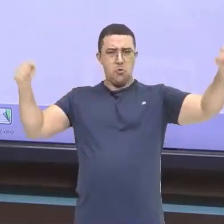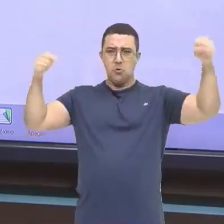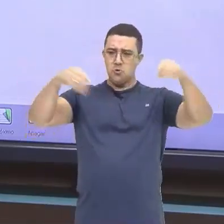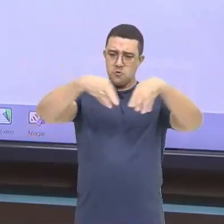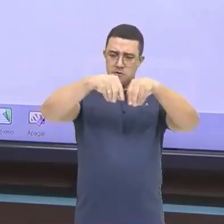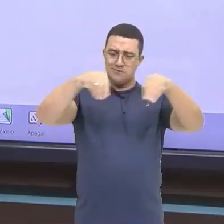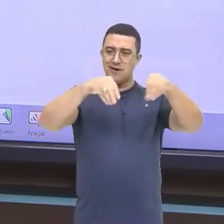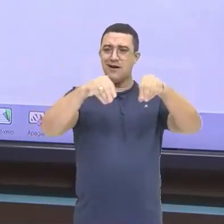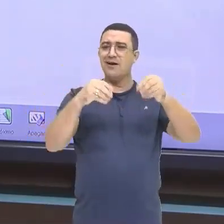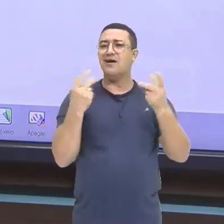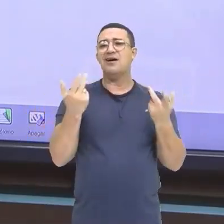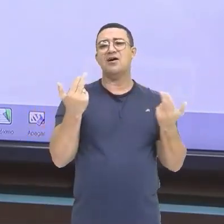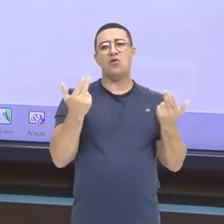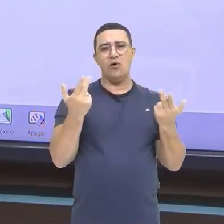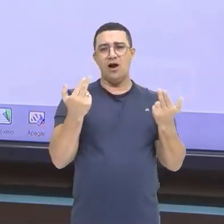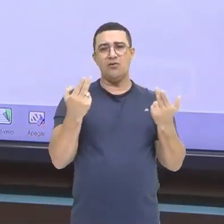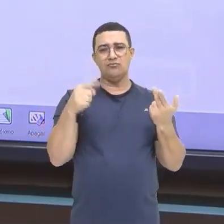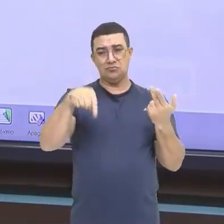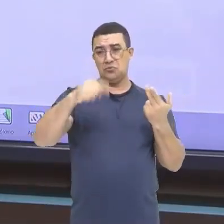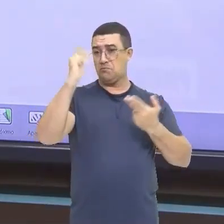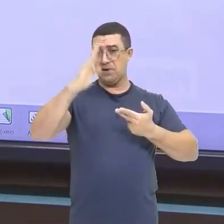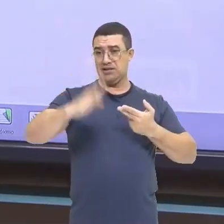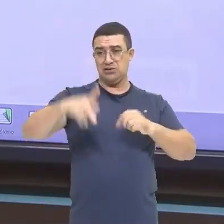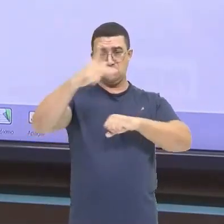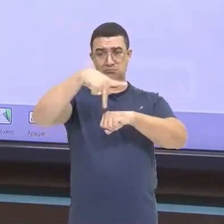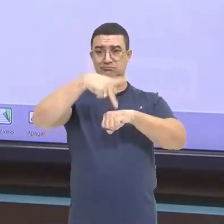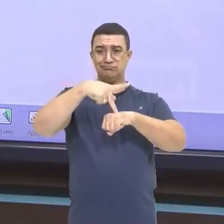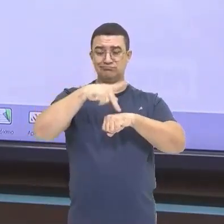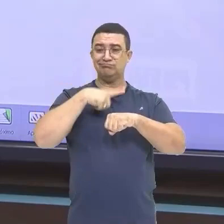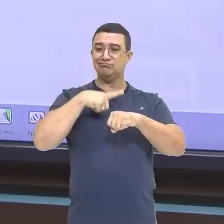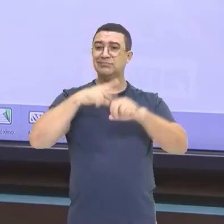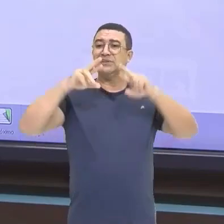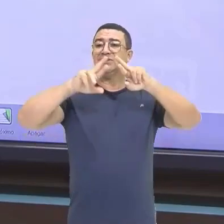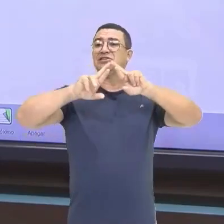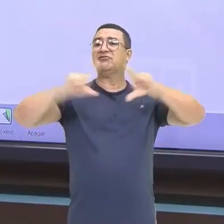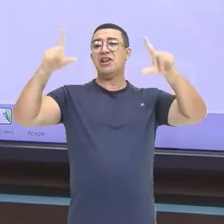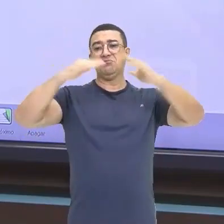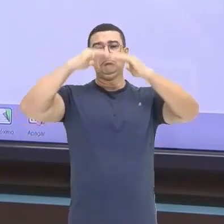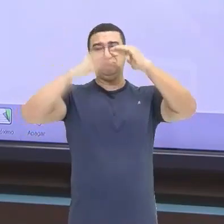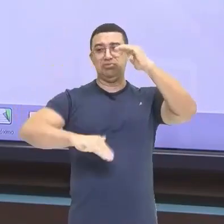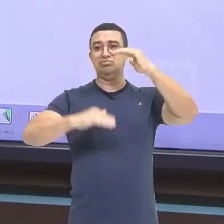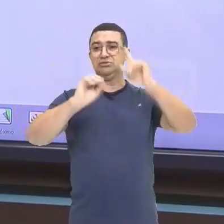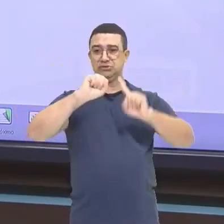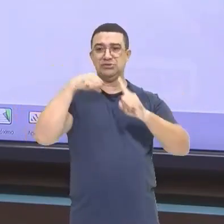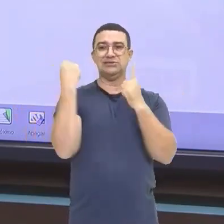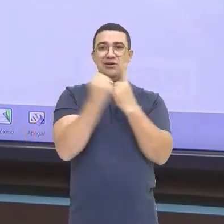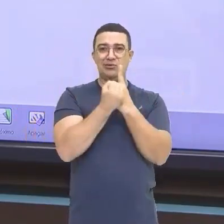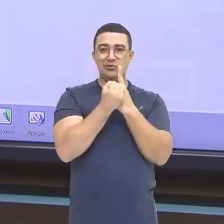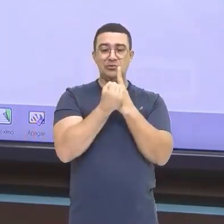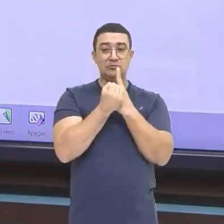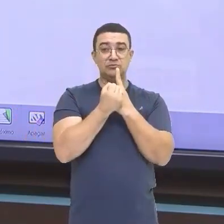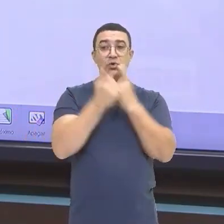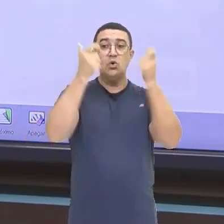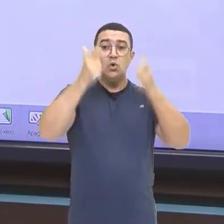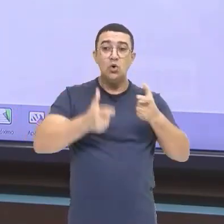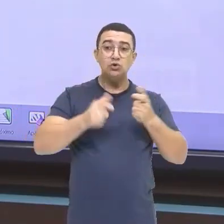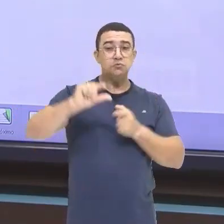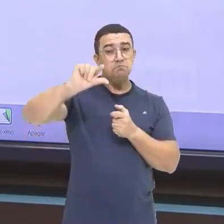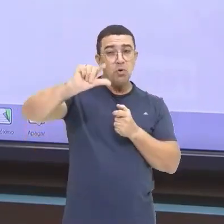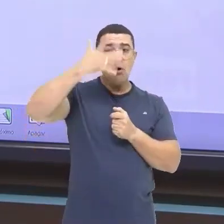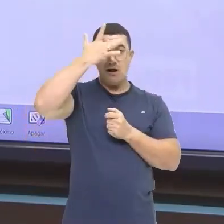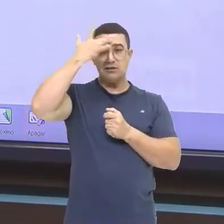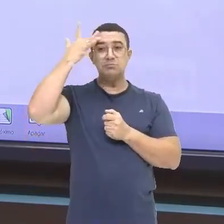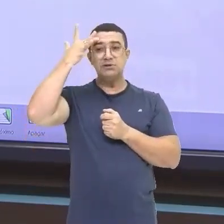nosso país A gente tem uma desigualdade Enorme econômica No nosso país Onde a gente tem Poucas pessoas